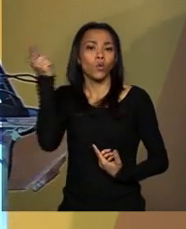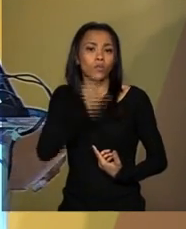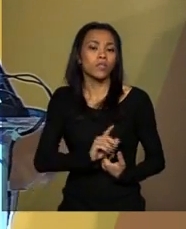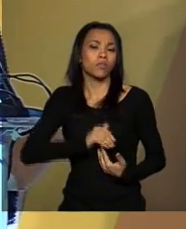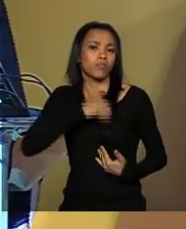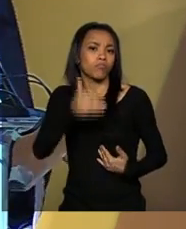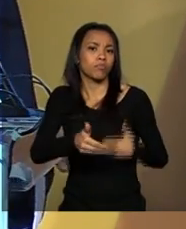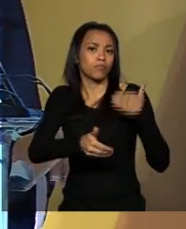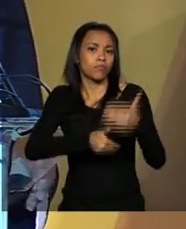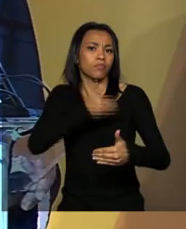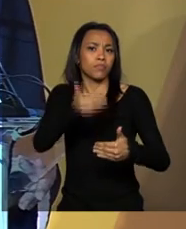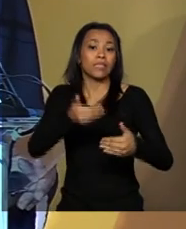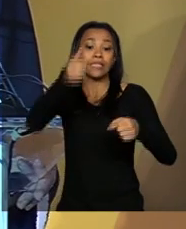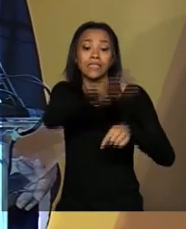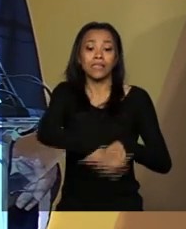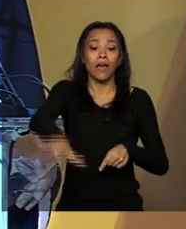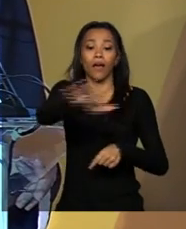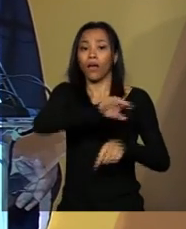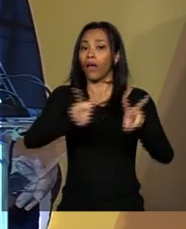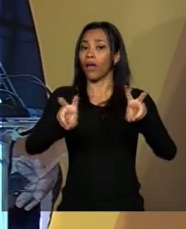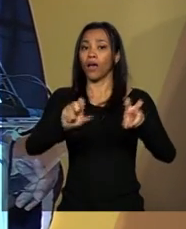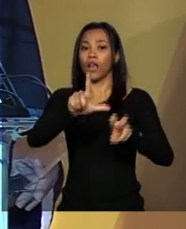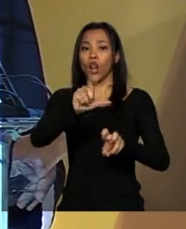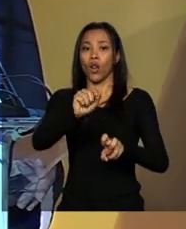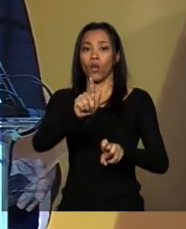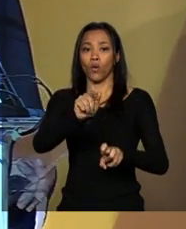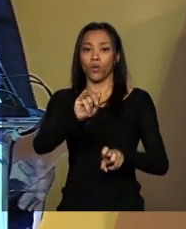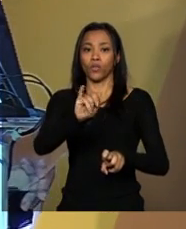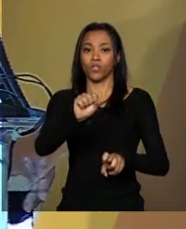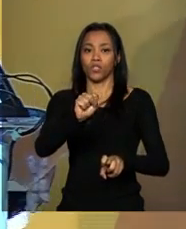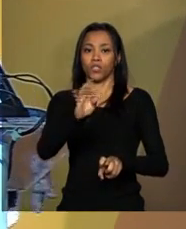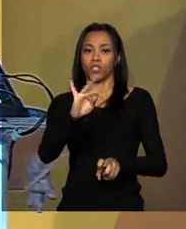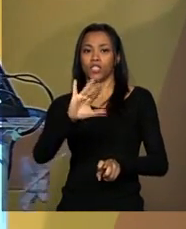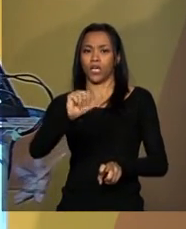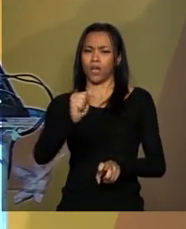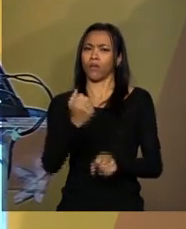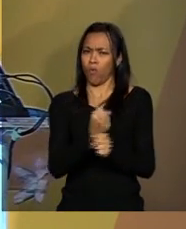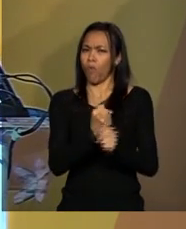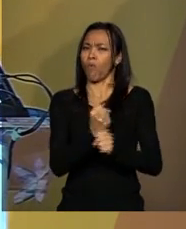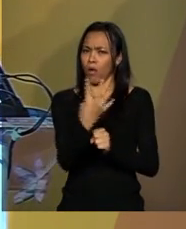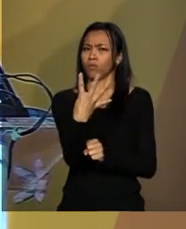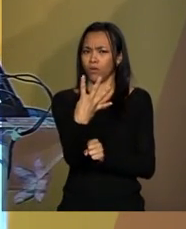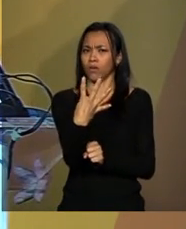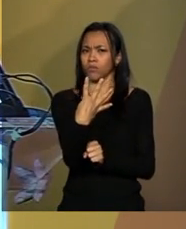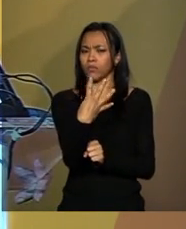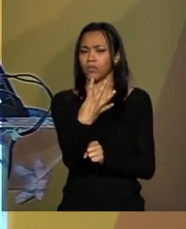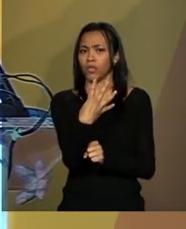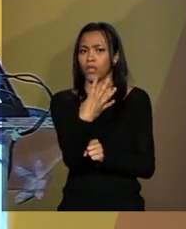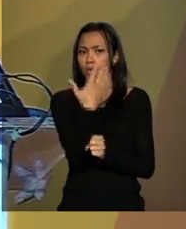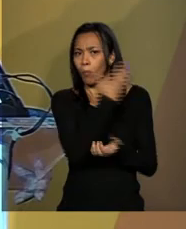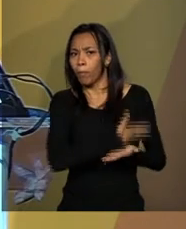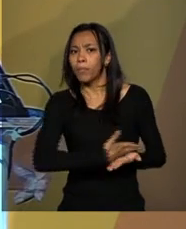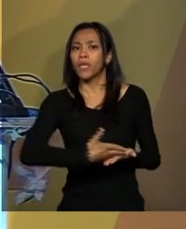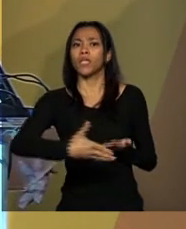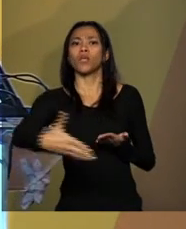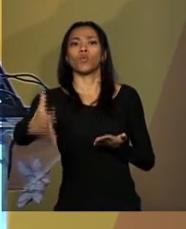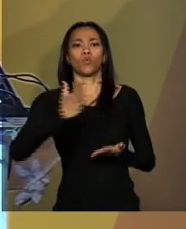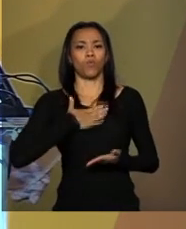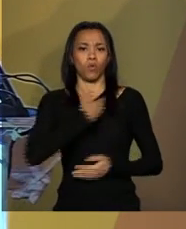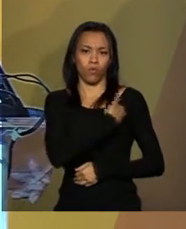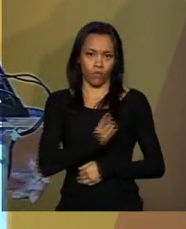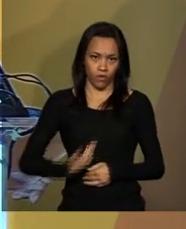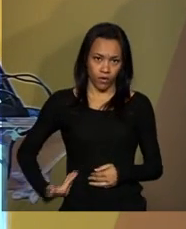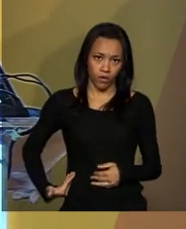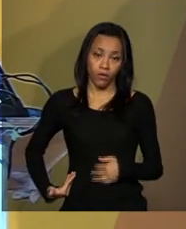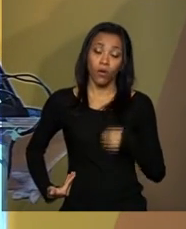investimento em logística nos últimos quatro anos, no primeiro período do meu governo. Queremos